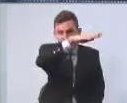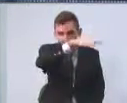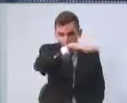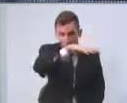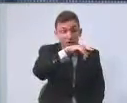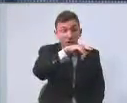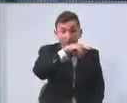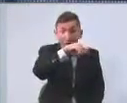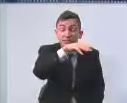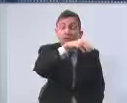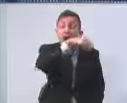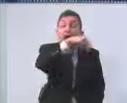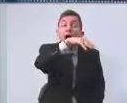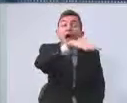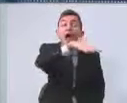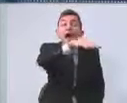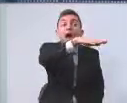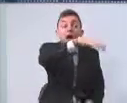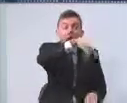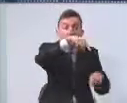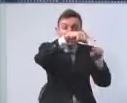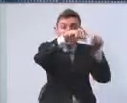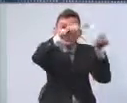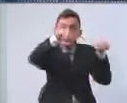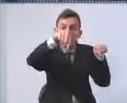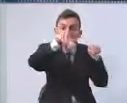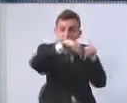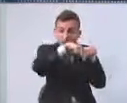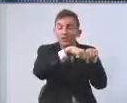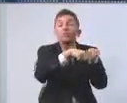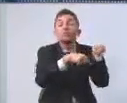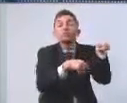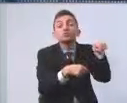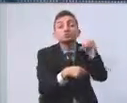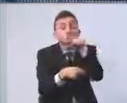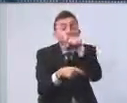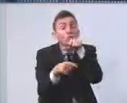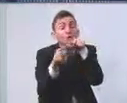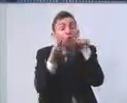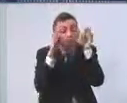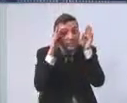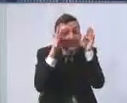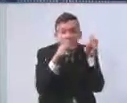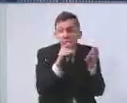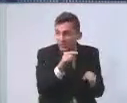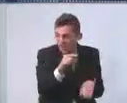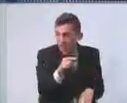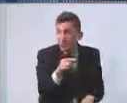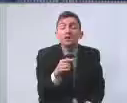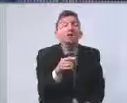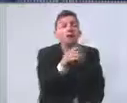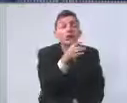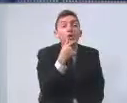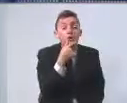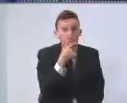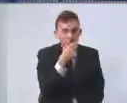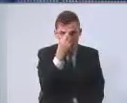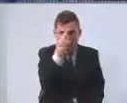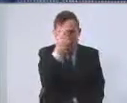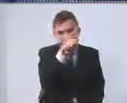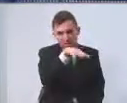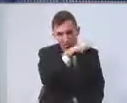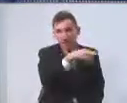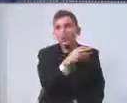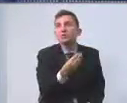específica. É uma possibilidade legal de uma destinação específica. Ou seja, o senhor, proprietário de uma área, pode doar para o poder